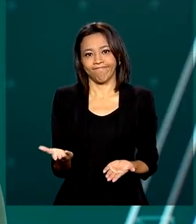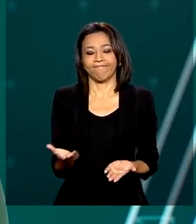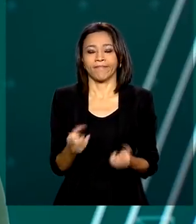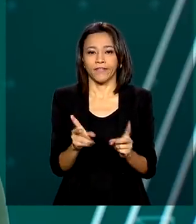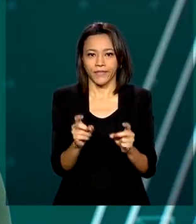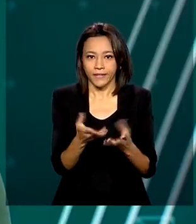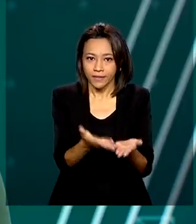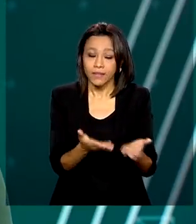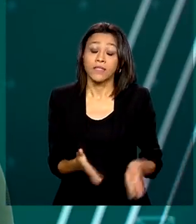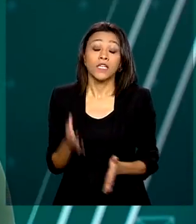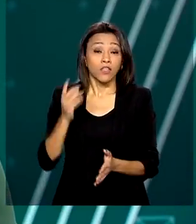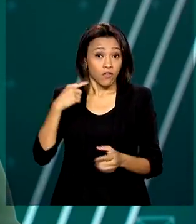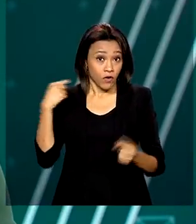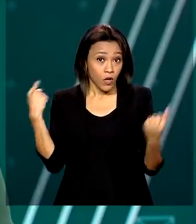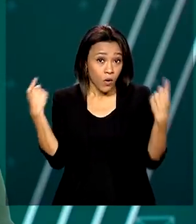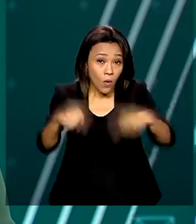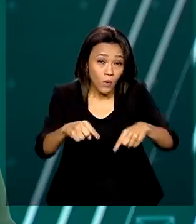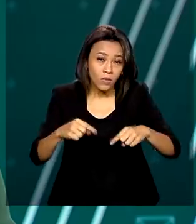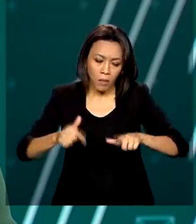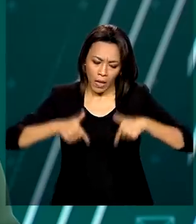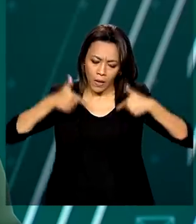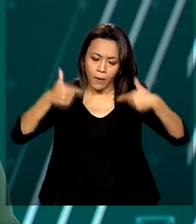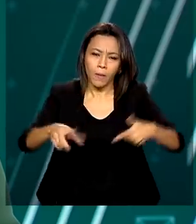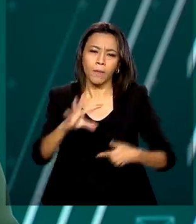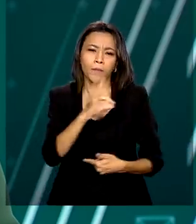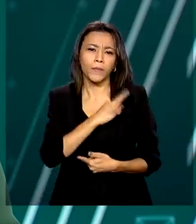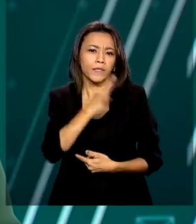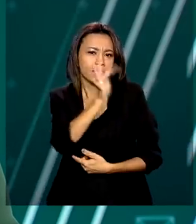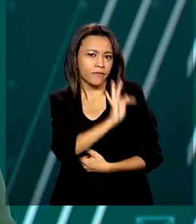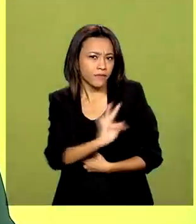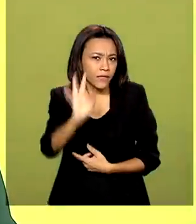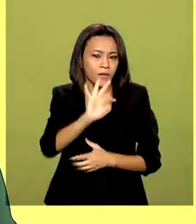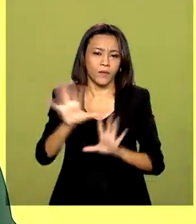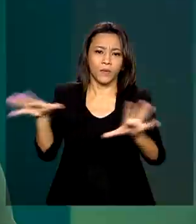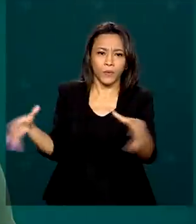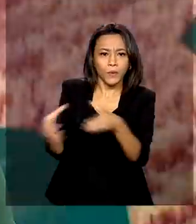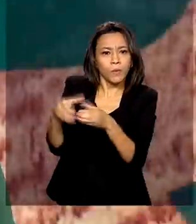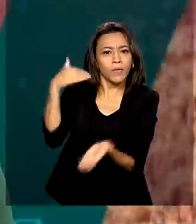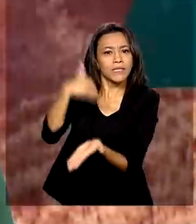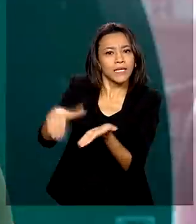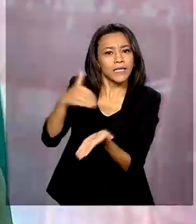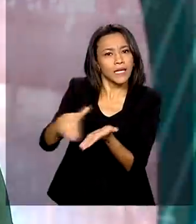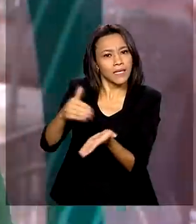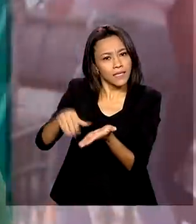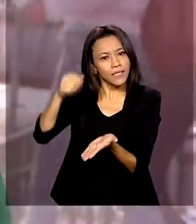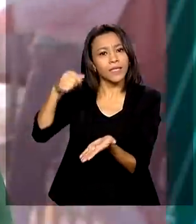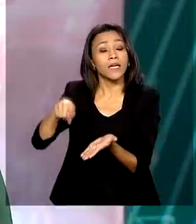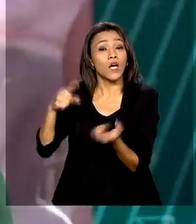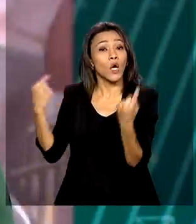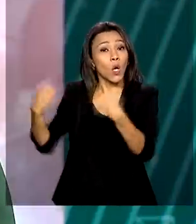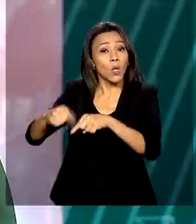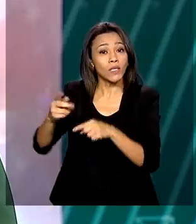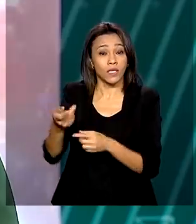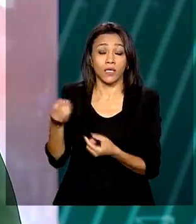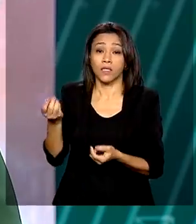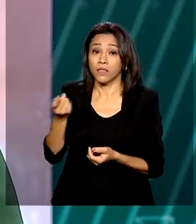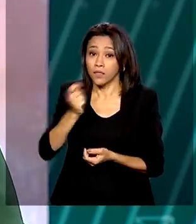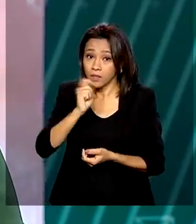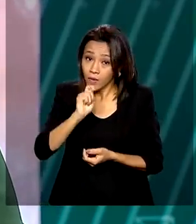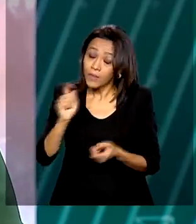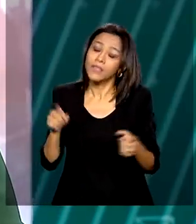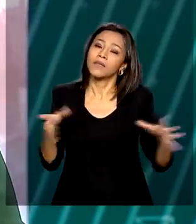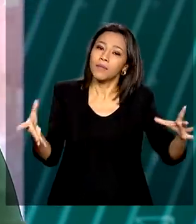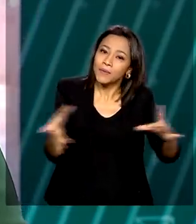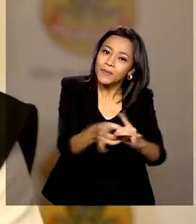combate às drogas foi realizada pela Polícia Federal, em conjunto com a Secretaria Nacional Antidrogas e a Força-Tarefa Conjunta do